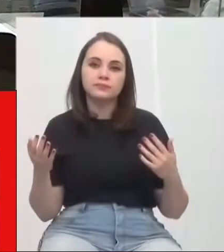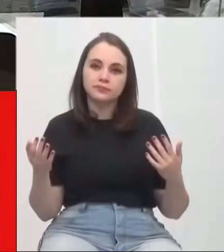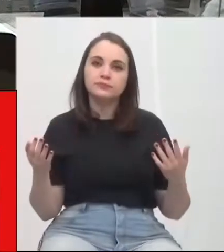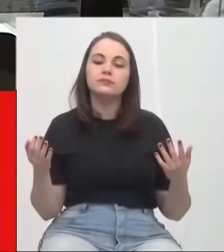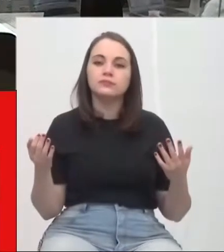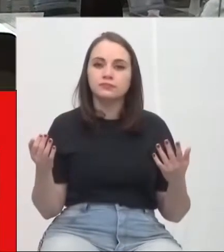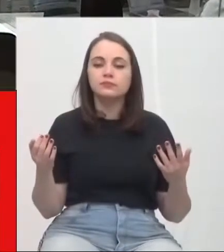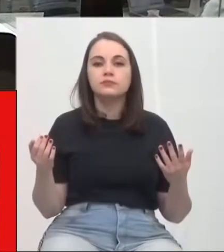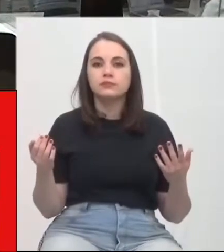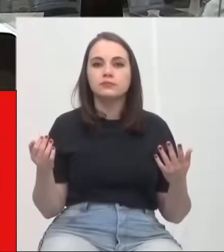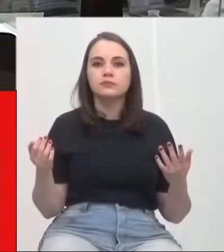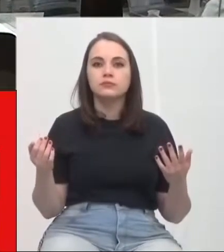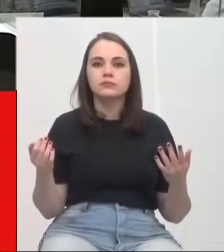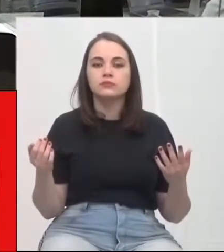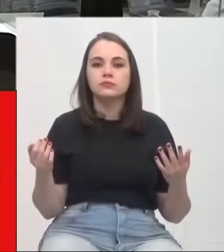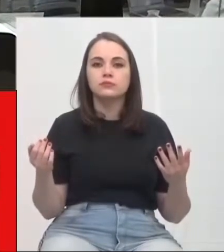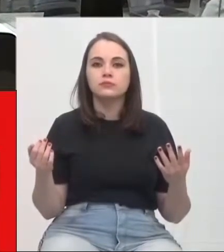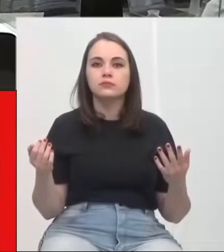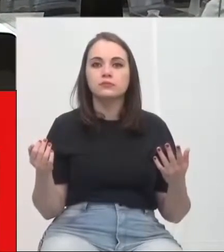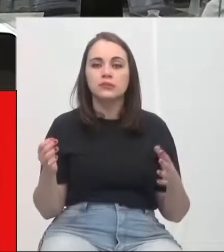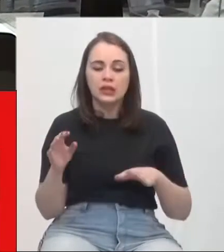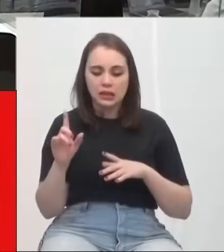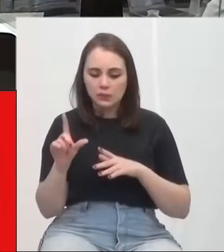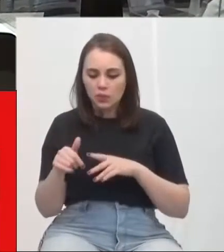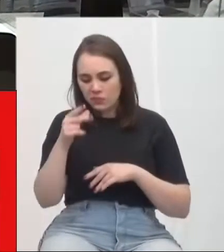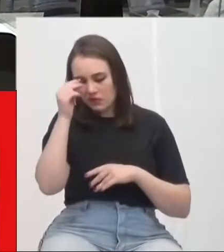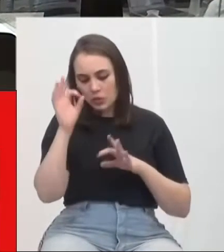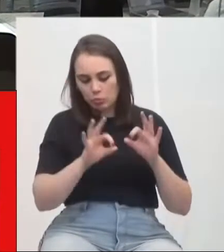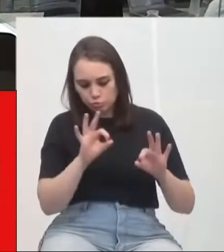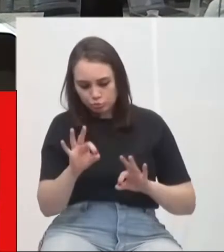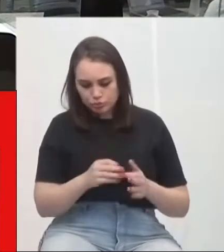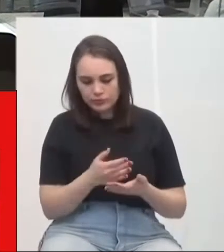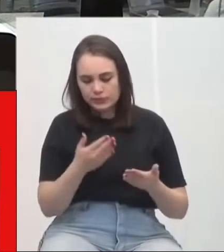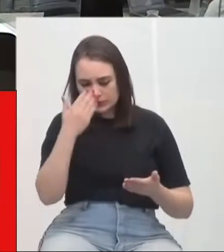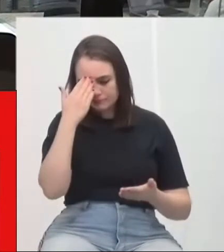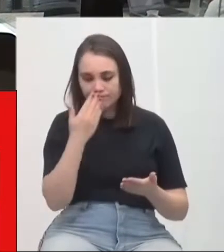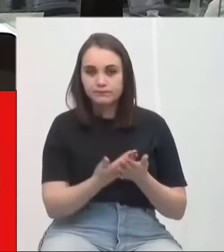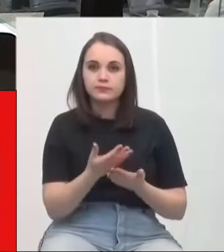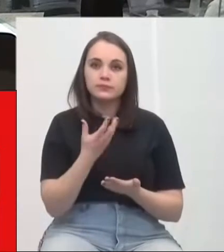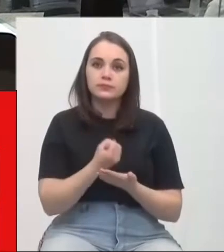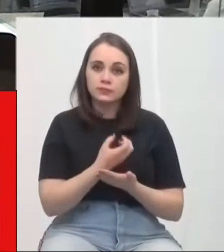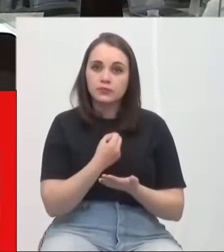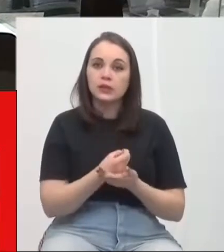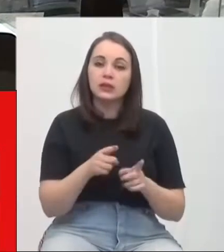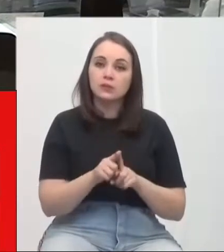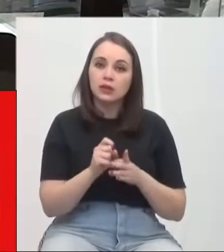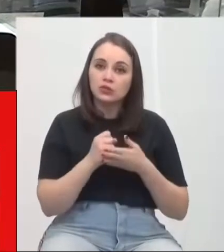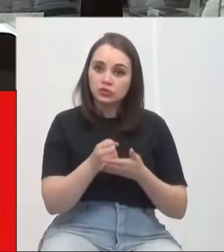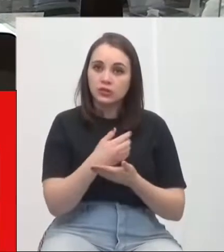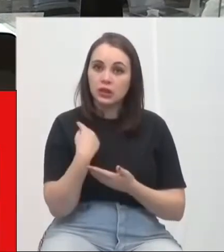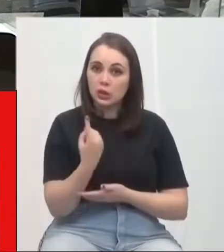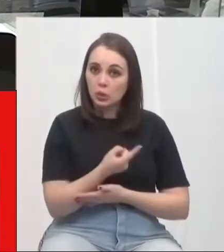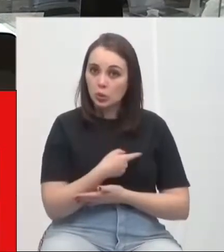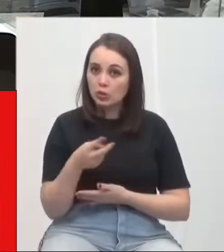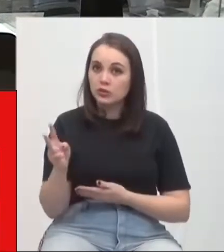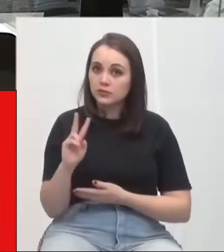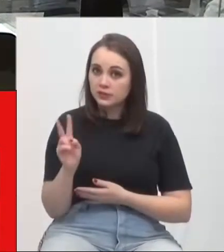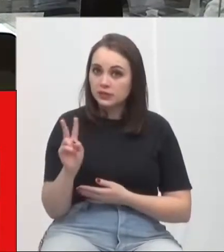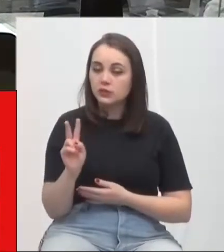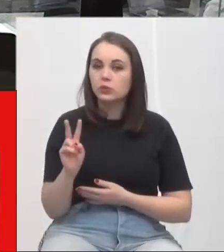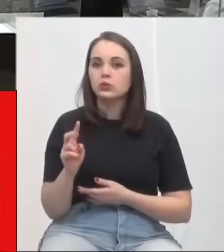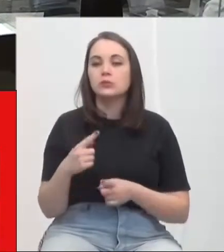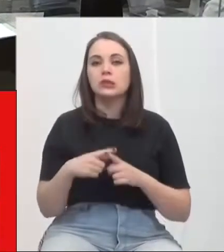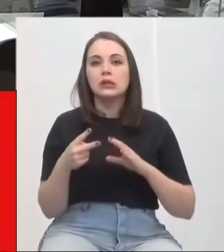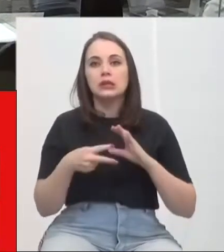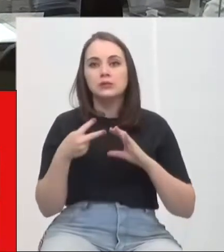disponibiliza o reparo. Eu tenho certeza que esse aplicativo iria também ajudar aos vereadores, que a Câmara